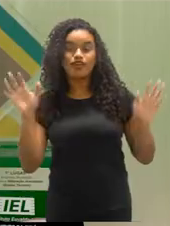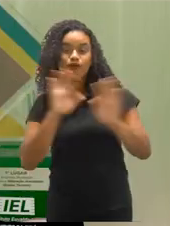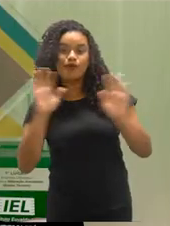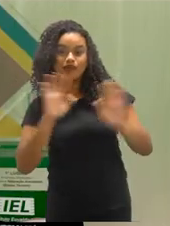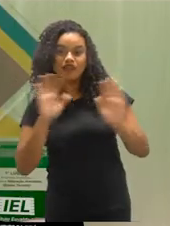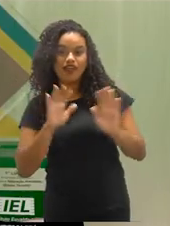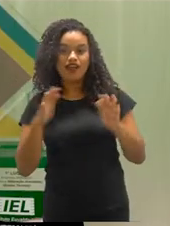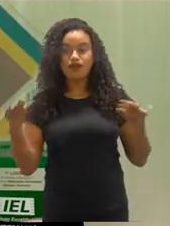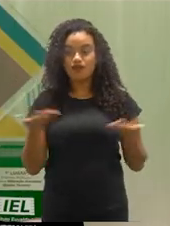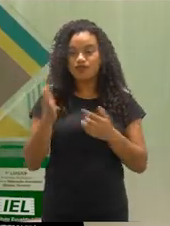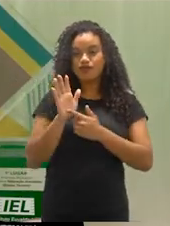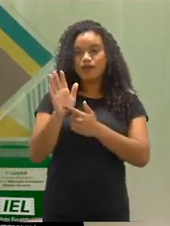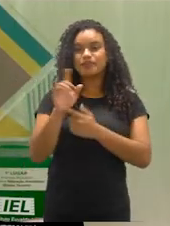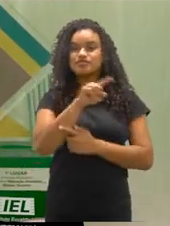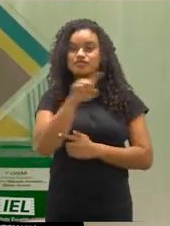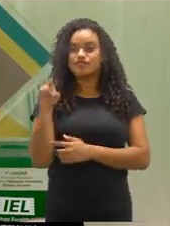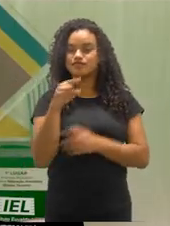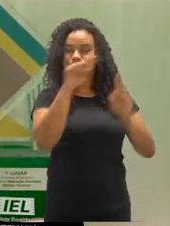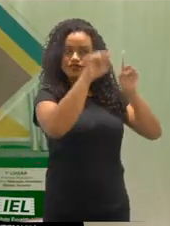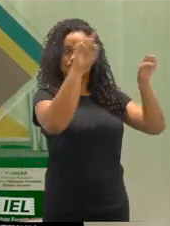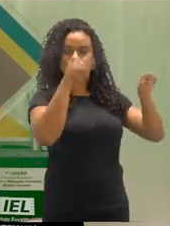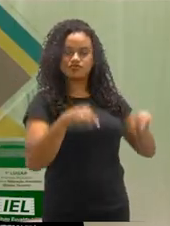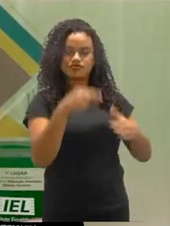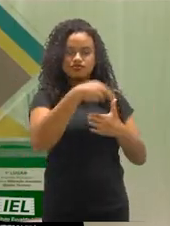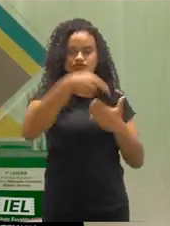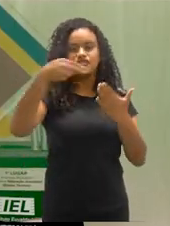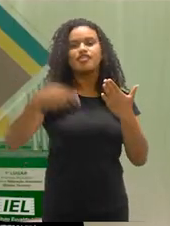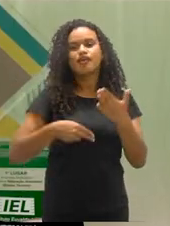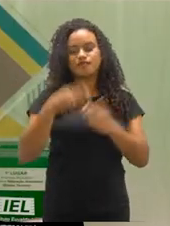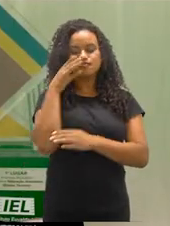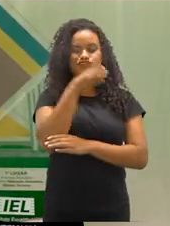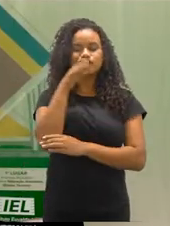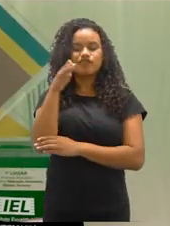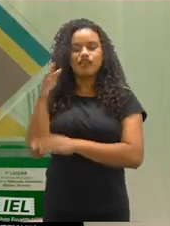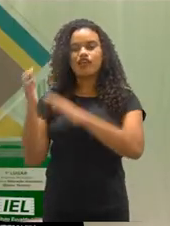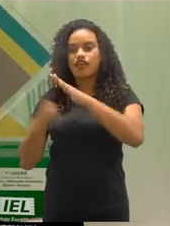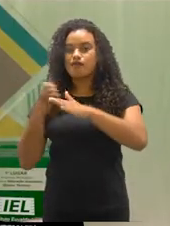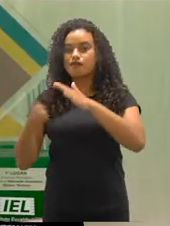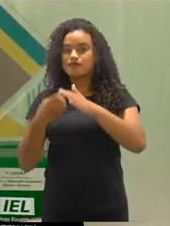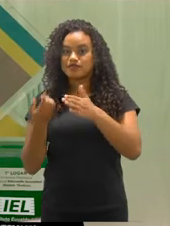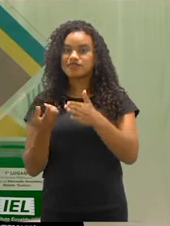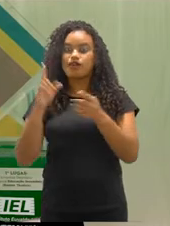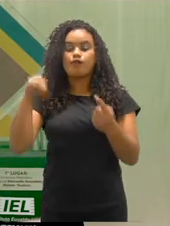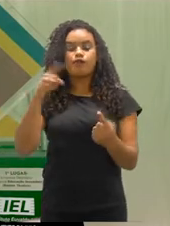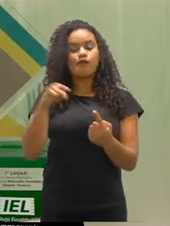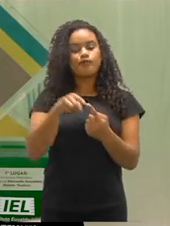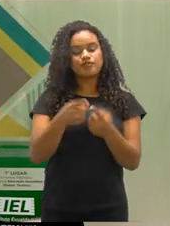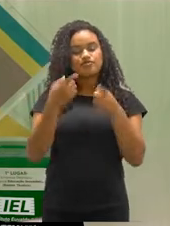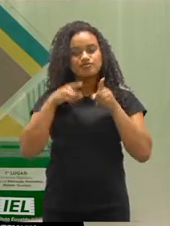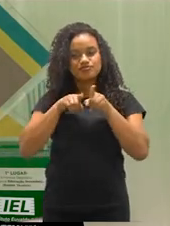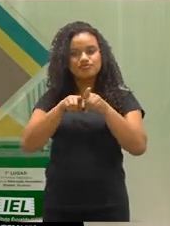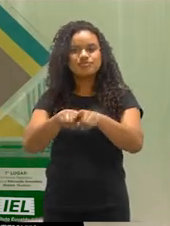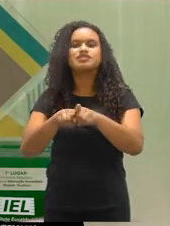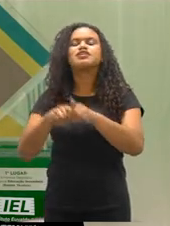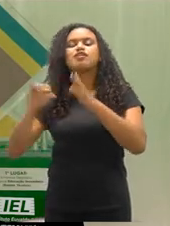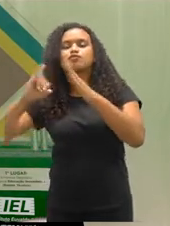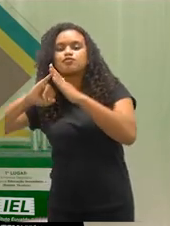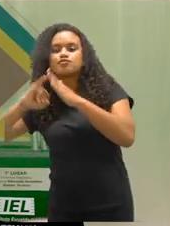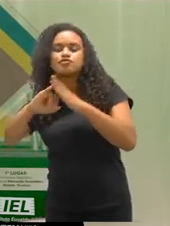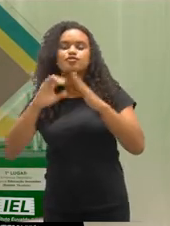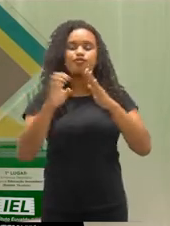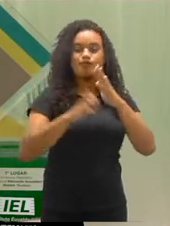Olá, hoje eu venho apresentar para vocês o projeto NAPN Várias Empresas, que é uma ação que visa estabelecer parcerias,